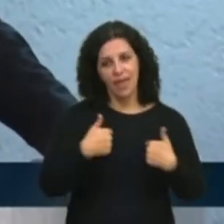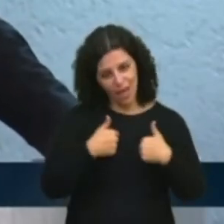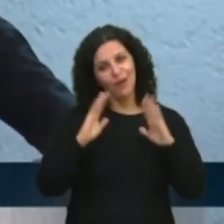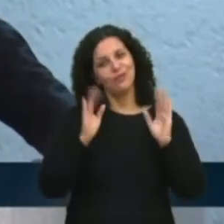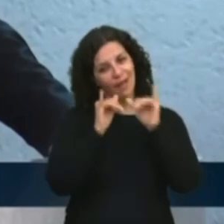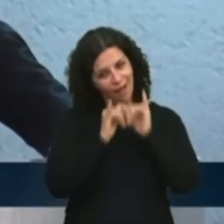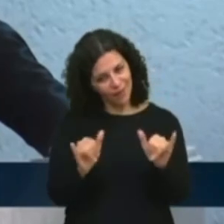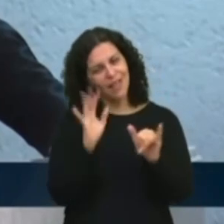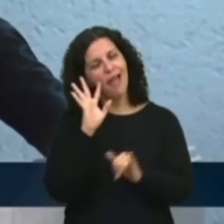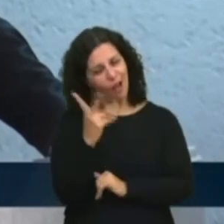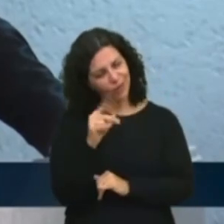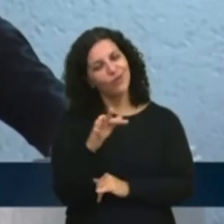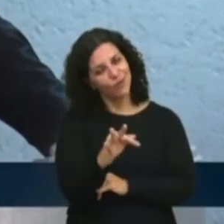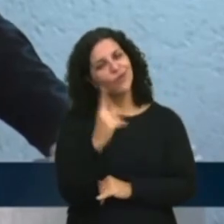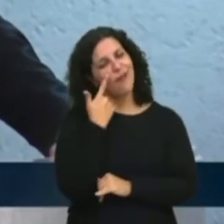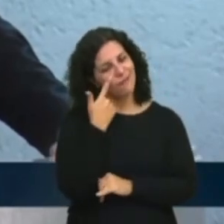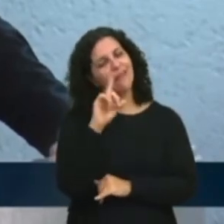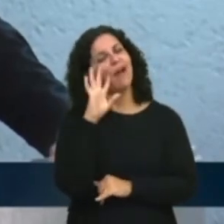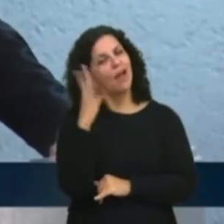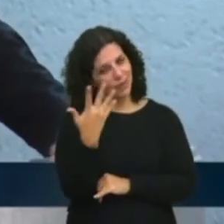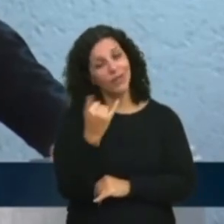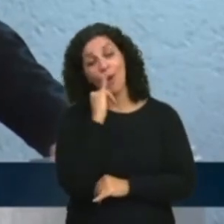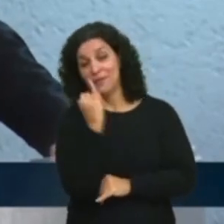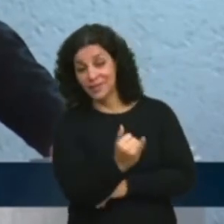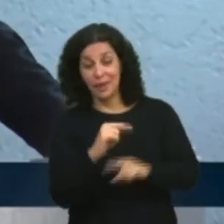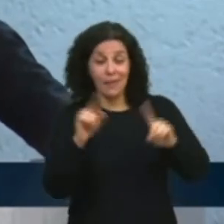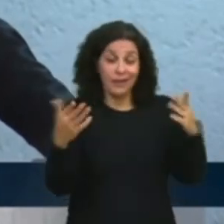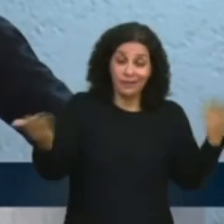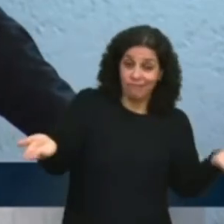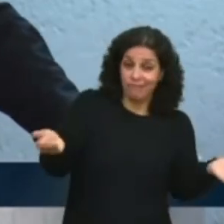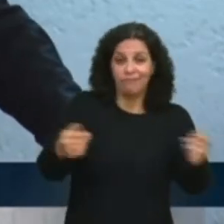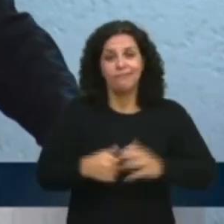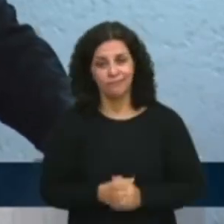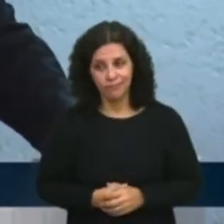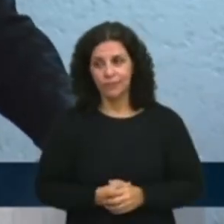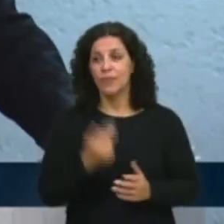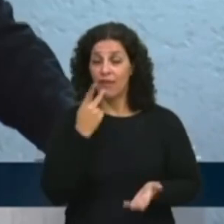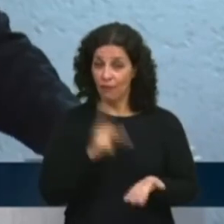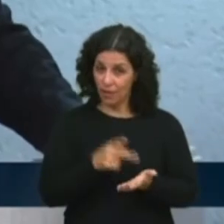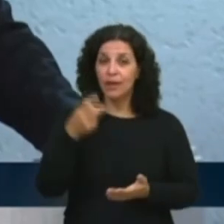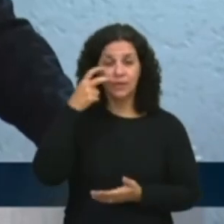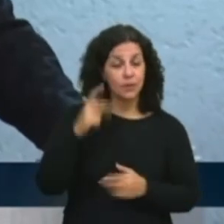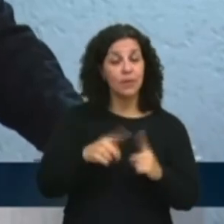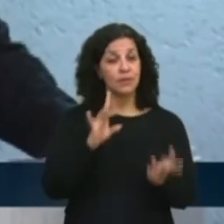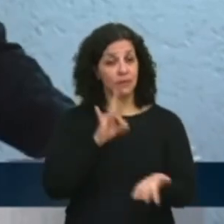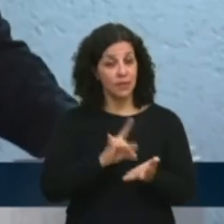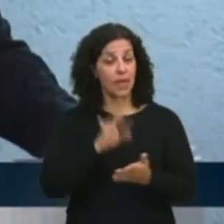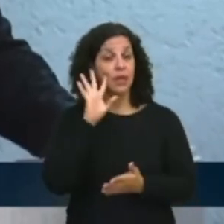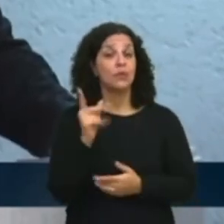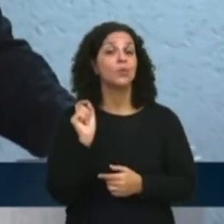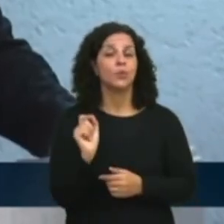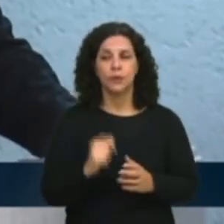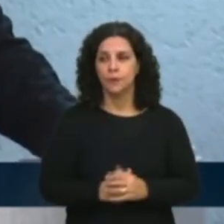eu avisei que isso ia acontecer. Para ser bem honesto, deputado Arius. Agora, o fato concreto é o seguinte.